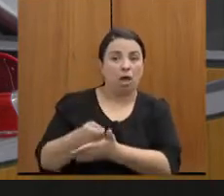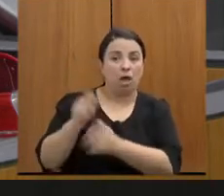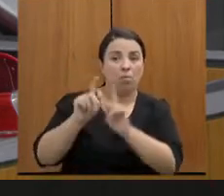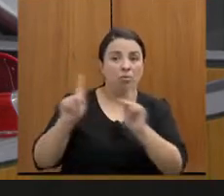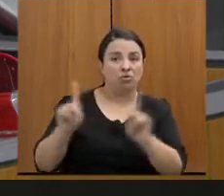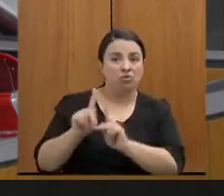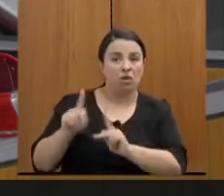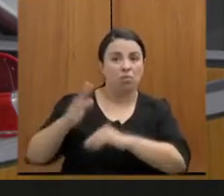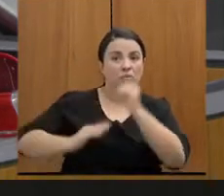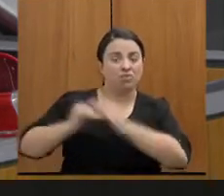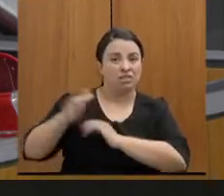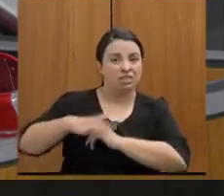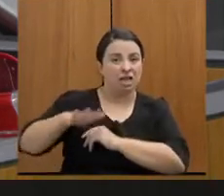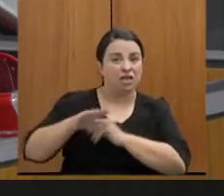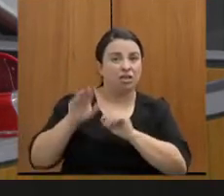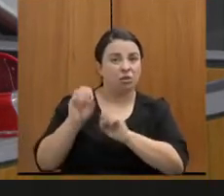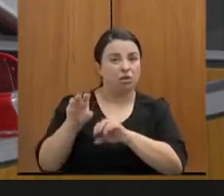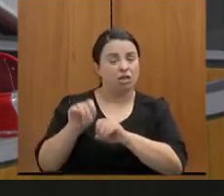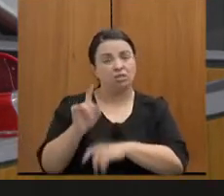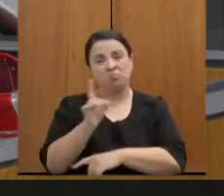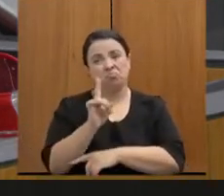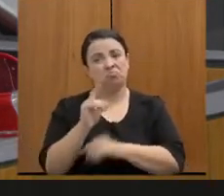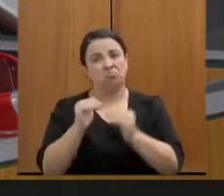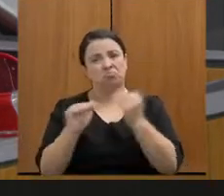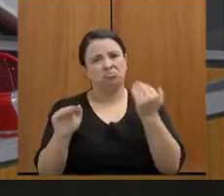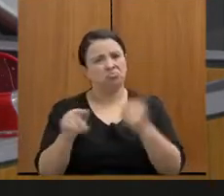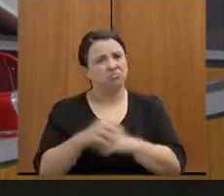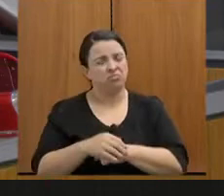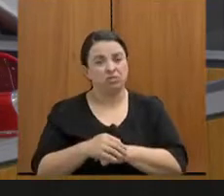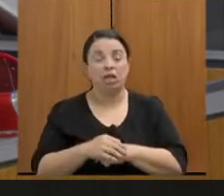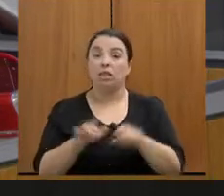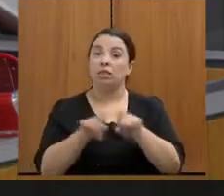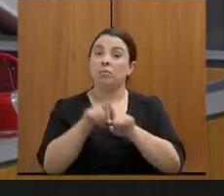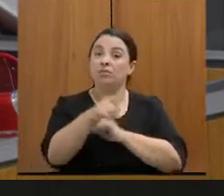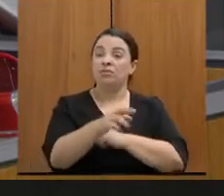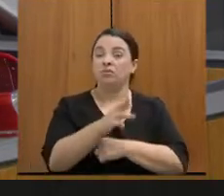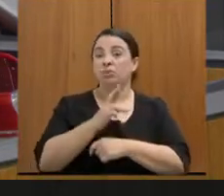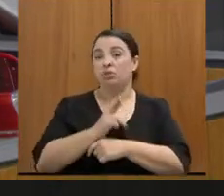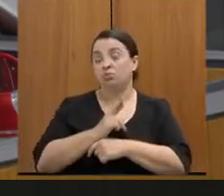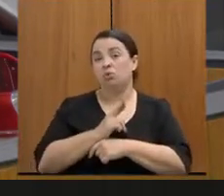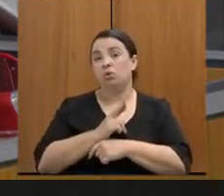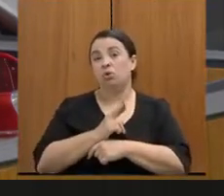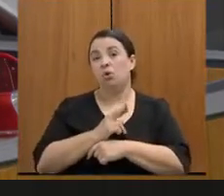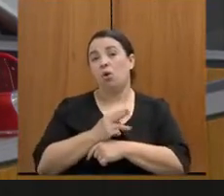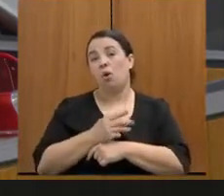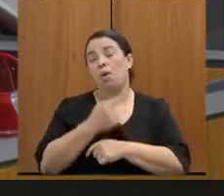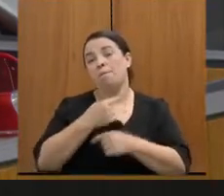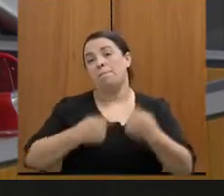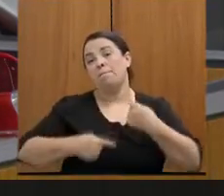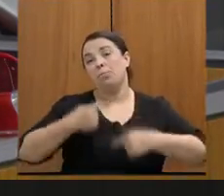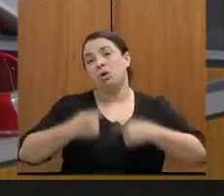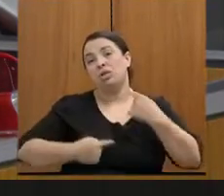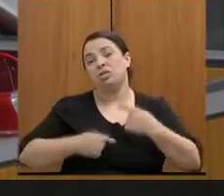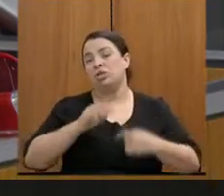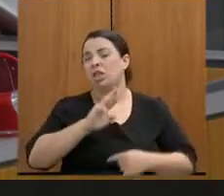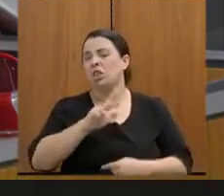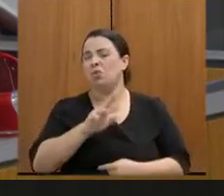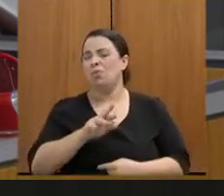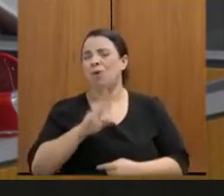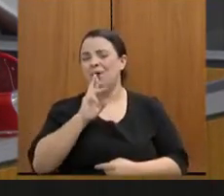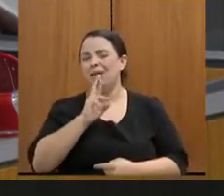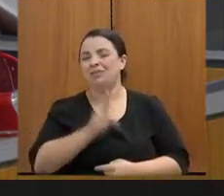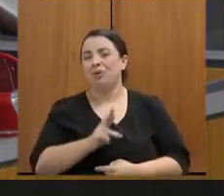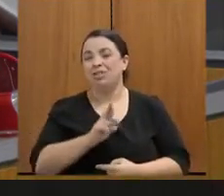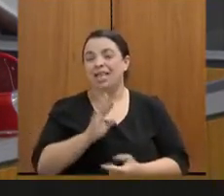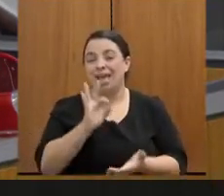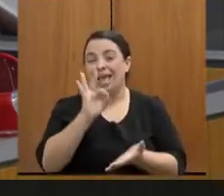mesma forma, o senhor me respondeu uma resposta política, que é o tom do governo, e não com uma resposta efetiva